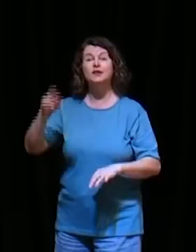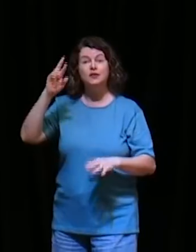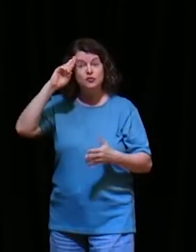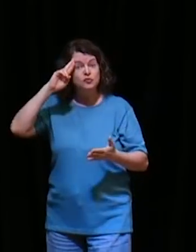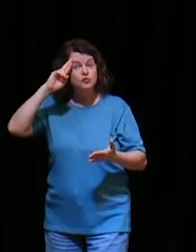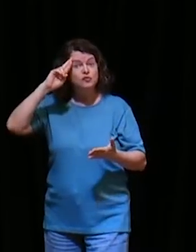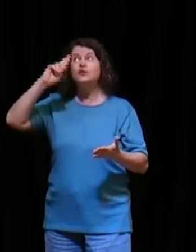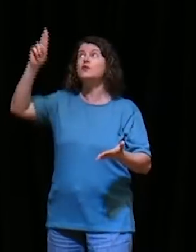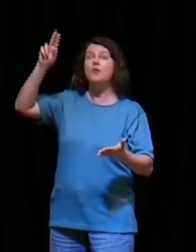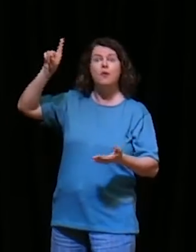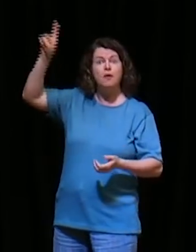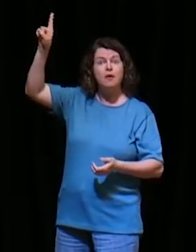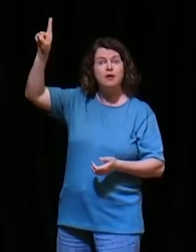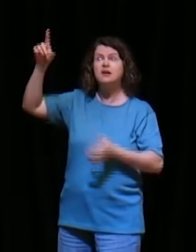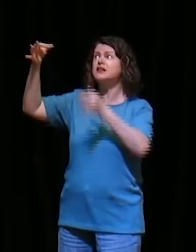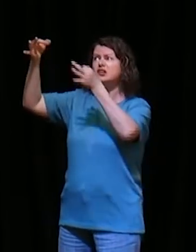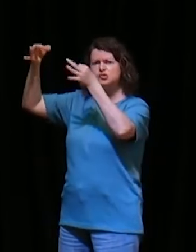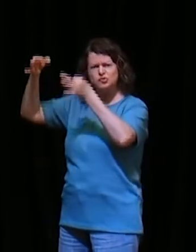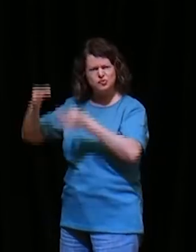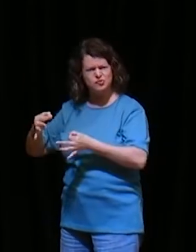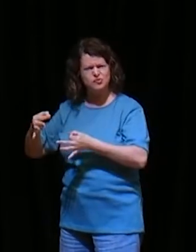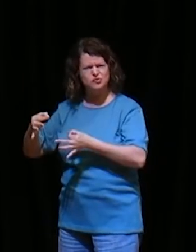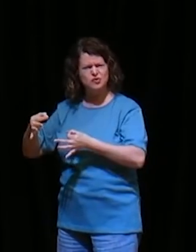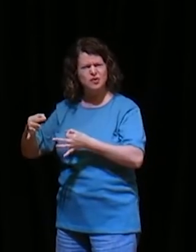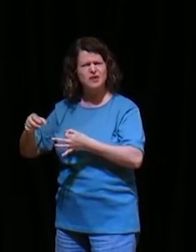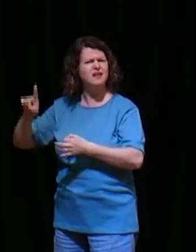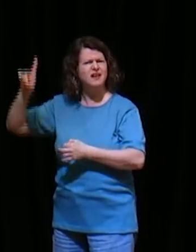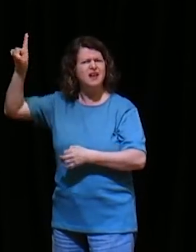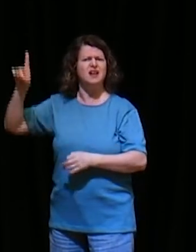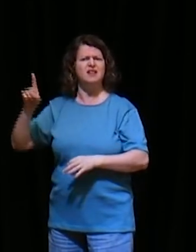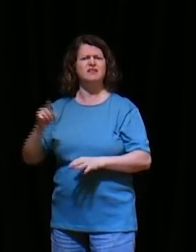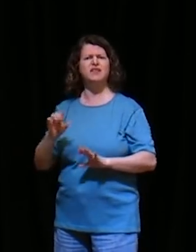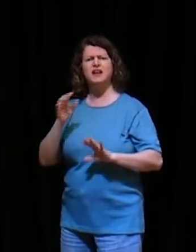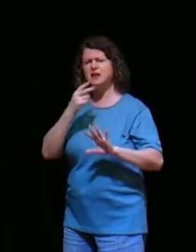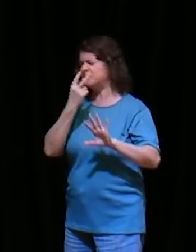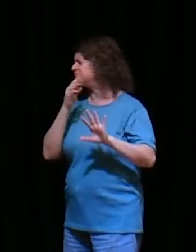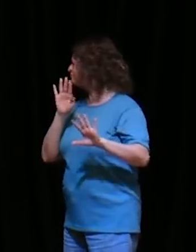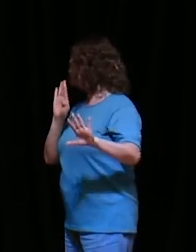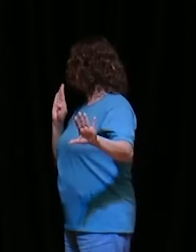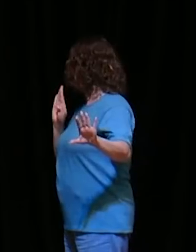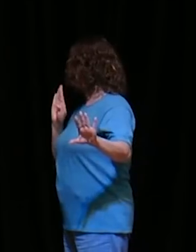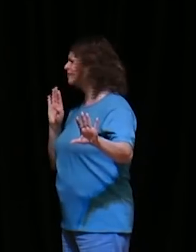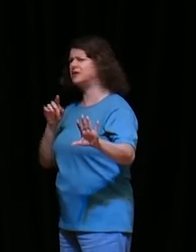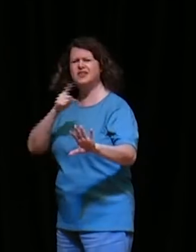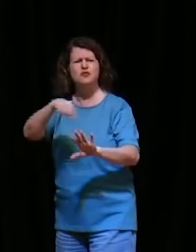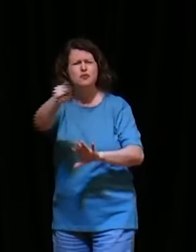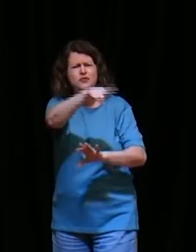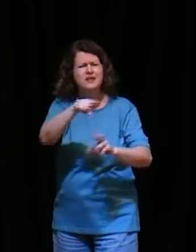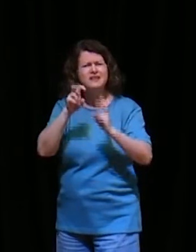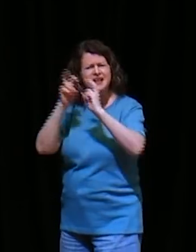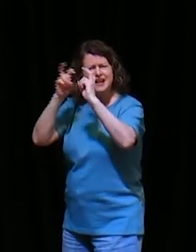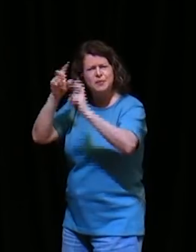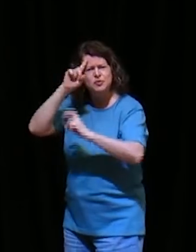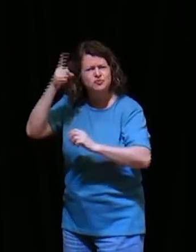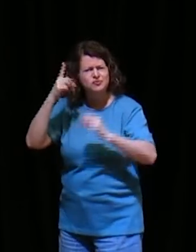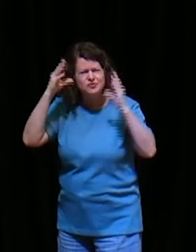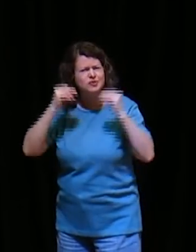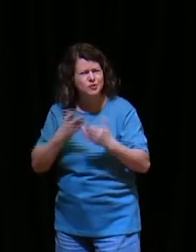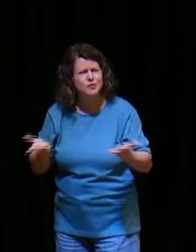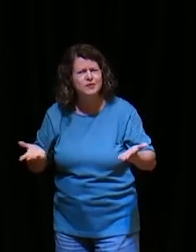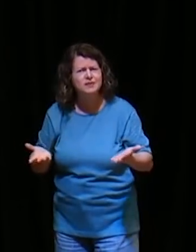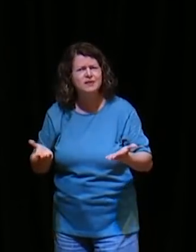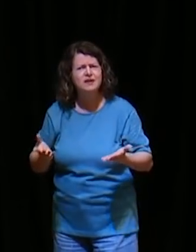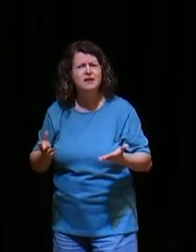justiça, aos seus escolhidos, que clamam a ele, de dia e de noite, ainda que tardio, para com eles, digo-vos, que depressa lhes fará